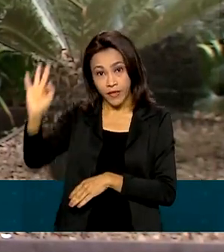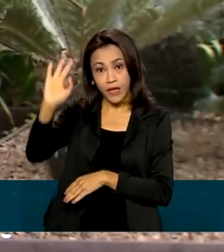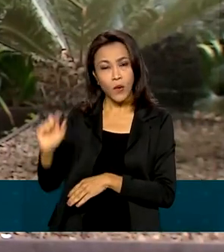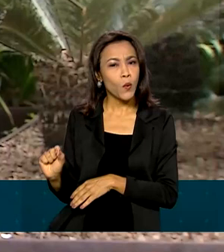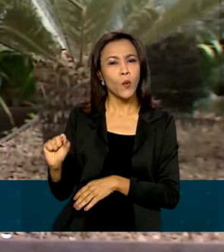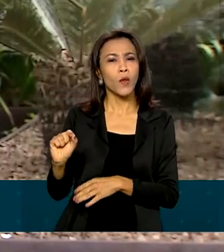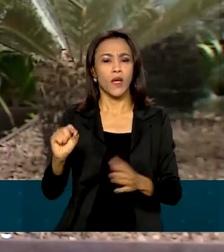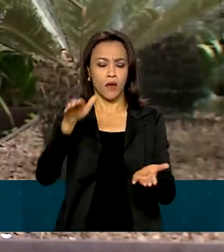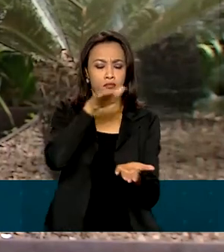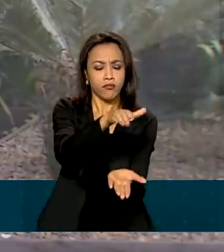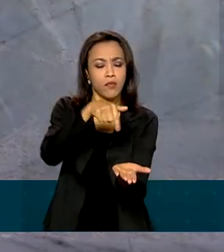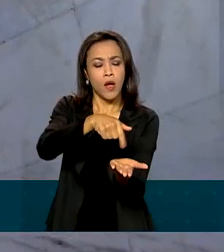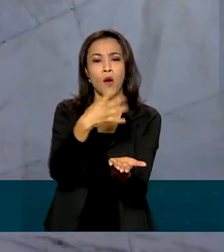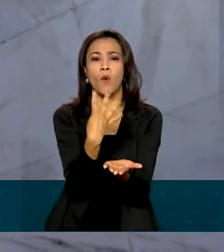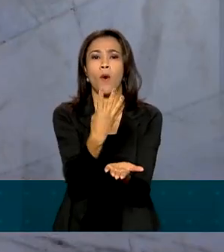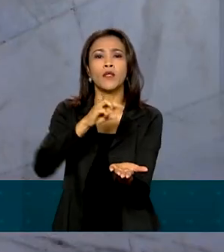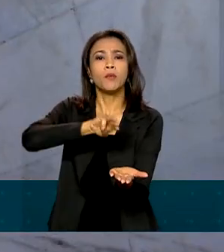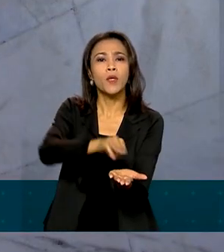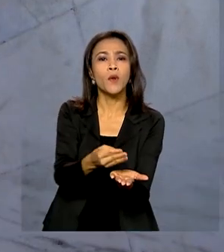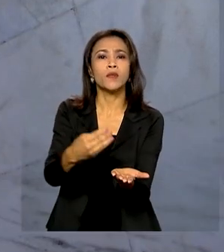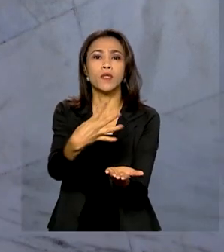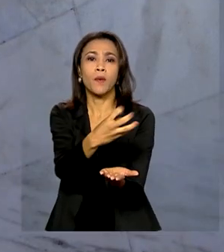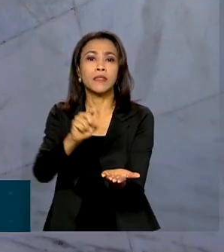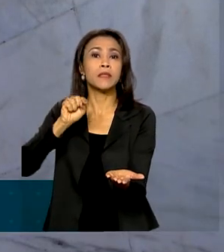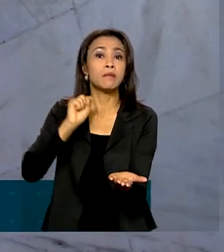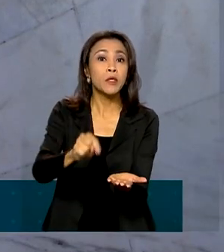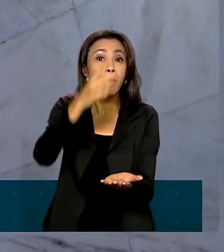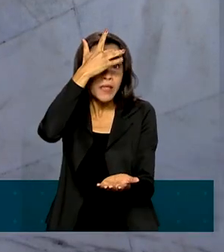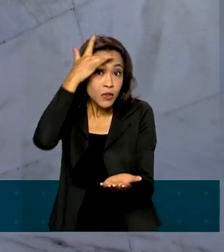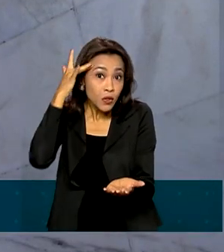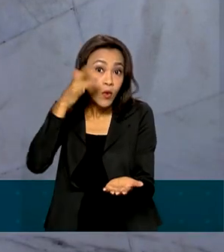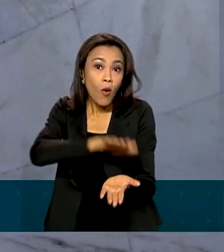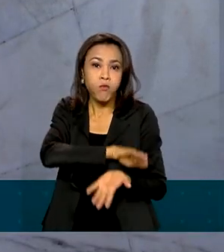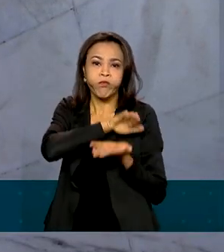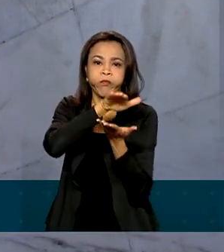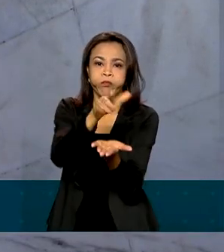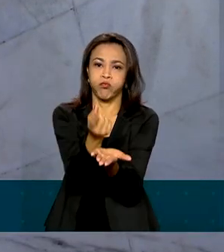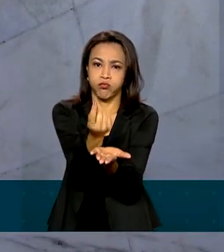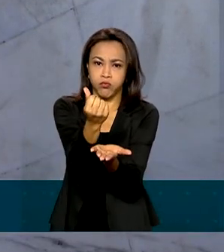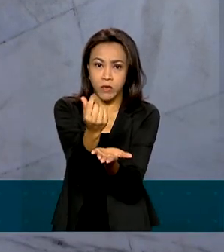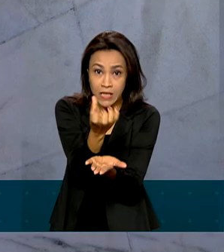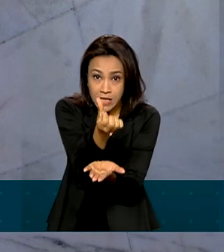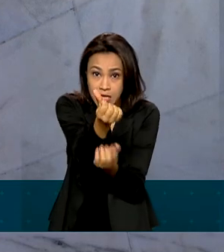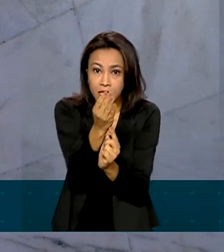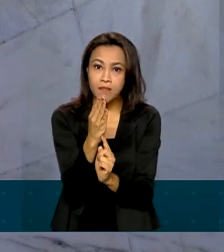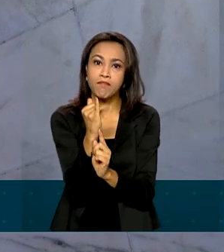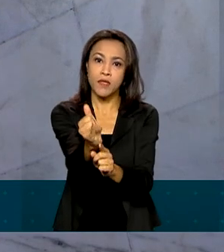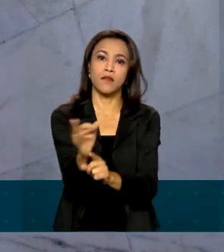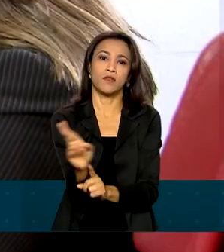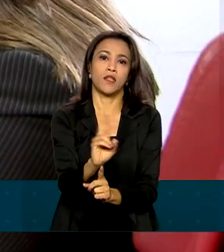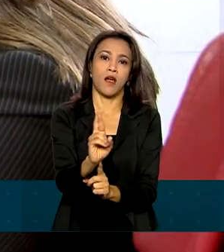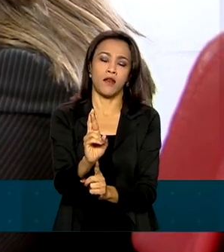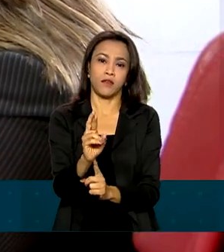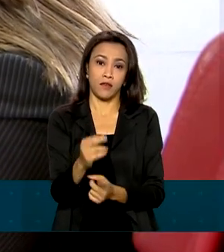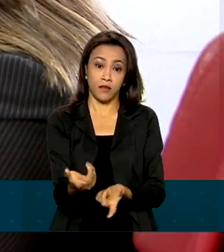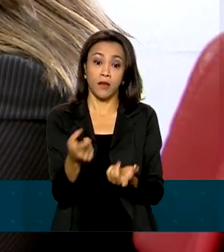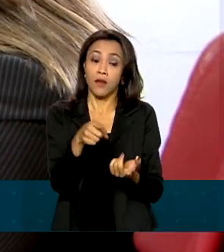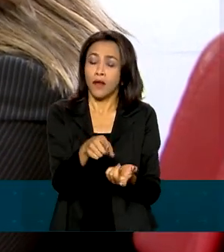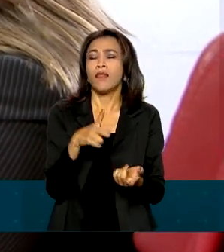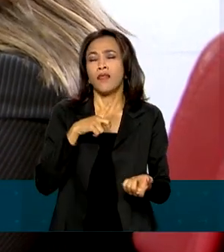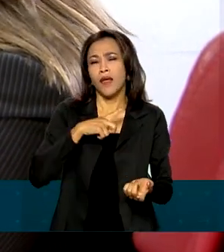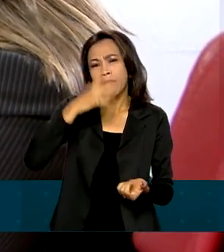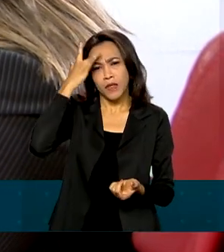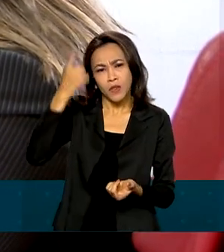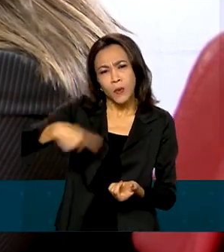de 4 milhões e 400 mil contribuintes. O valor total do crédito é de 6 bilhões de reais. Além de idosos e